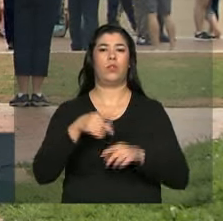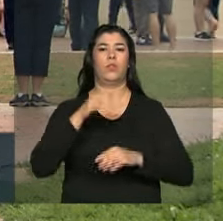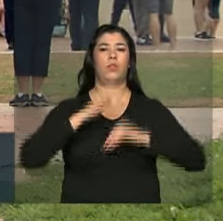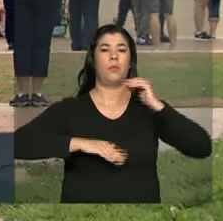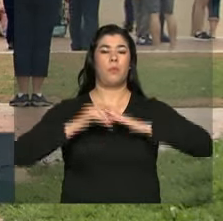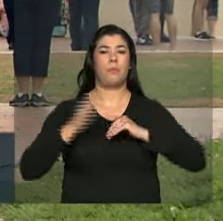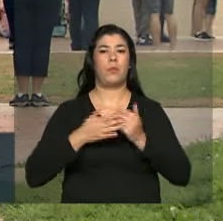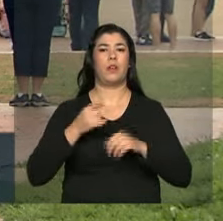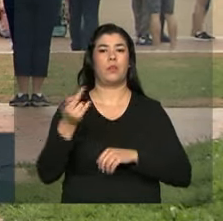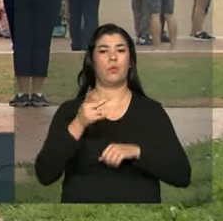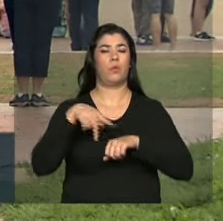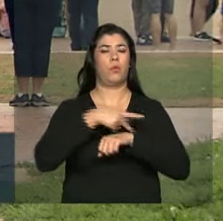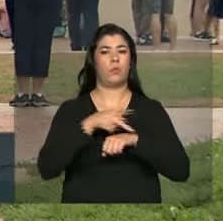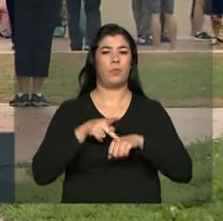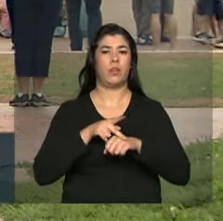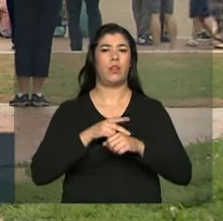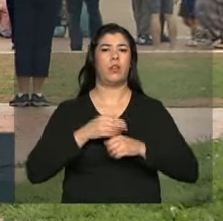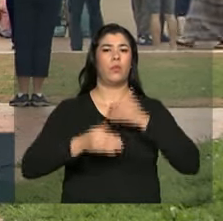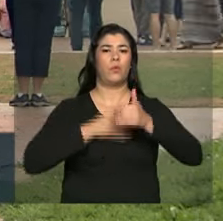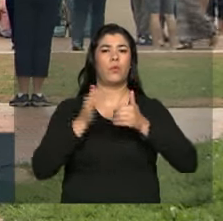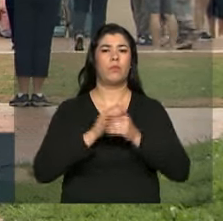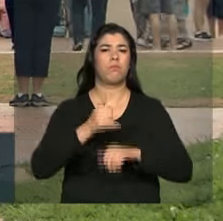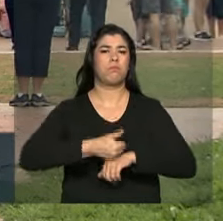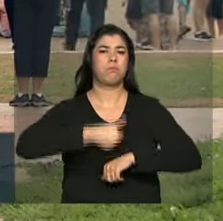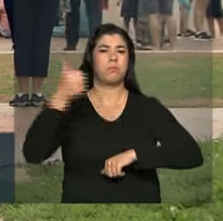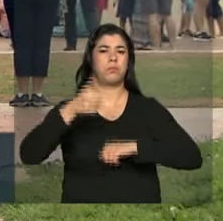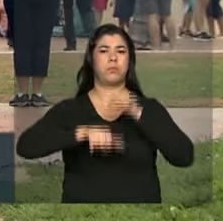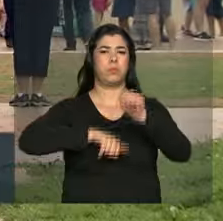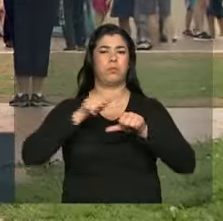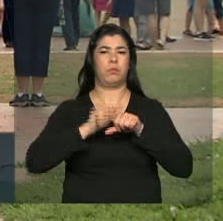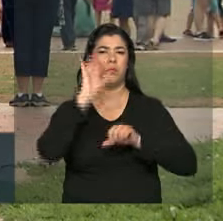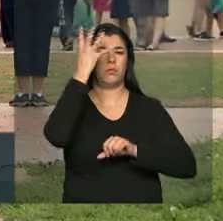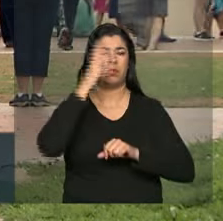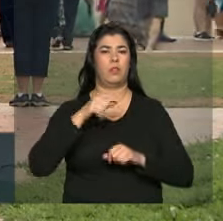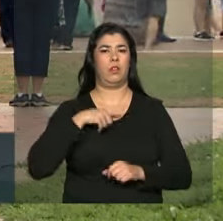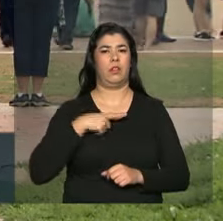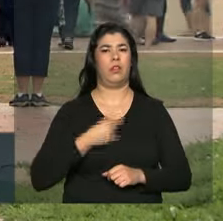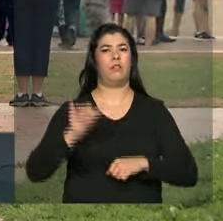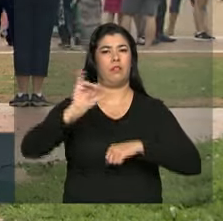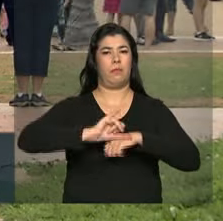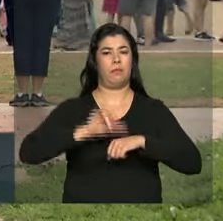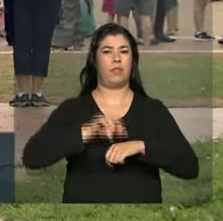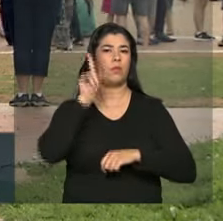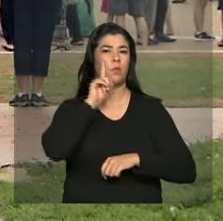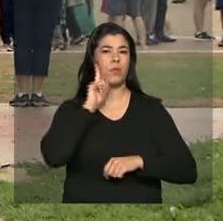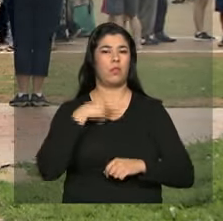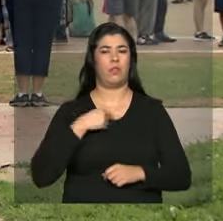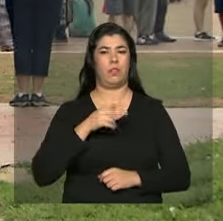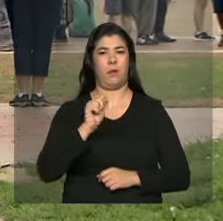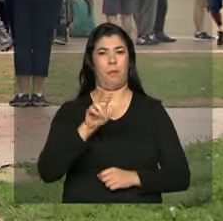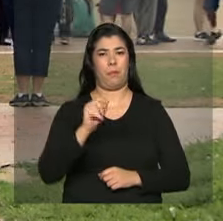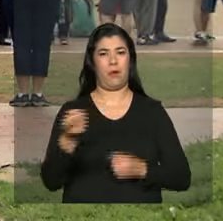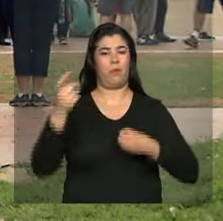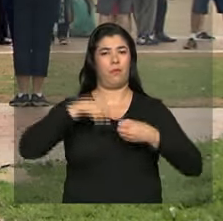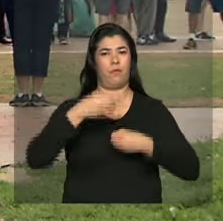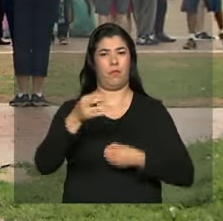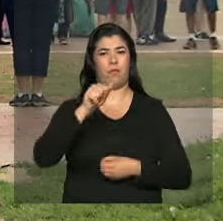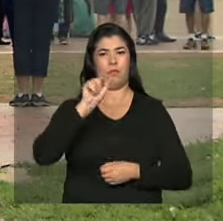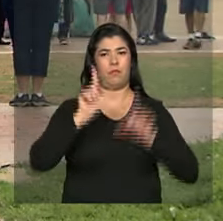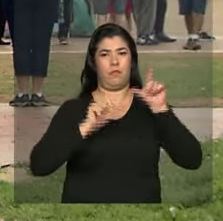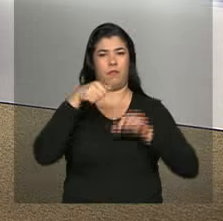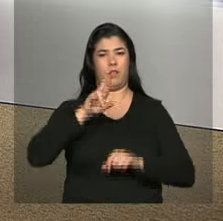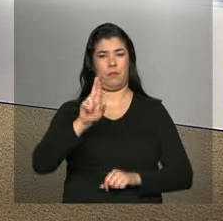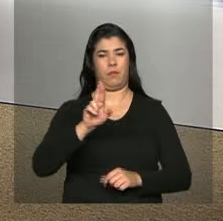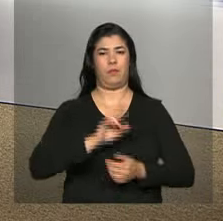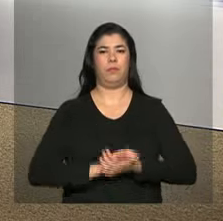concretas dos países para enfrentar as mudanças climáticas. De Washington, nos Estados Unidos, Paulo La Sálvia para a TV NBR.